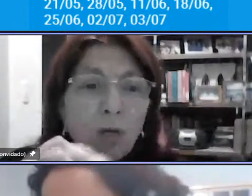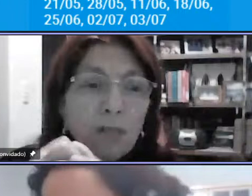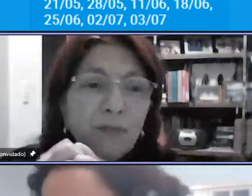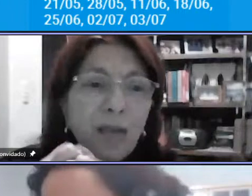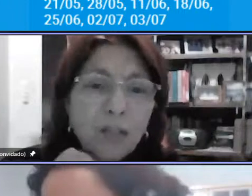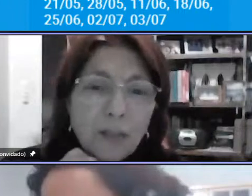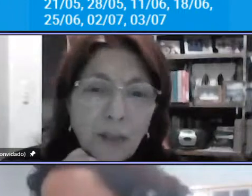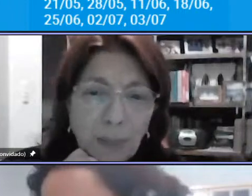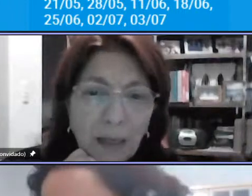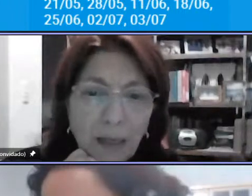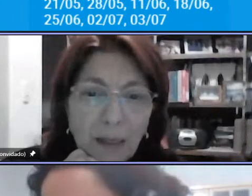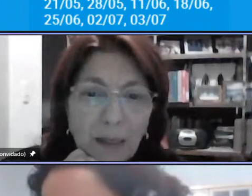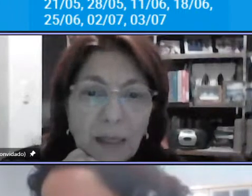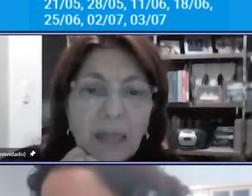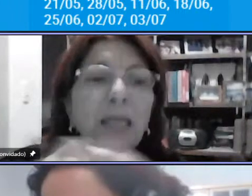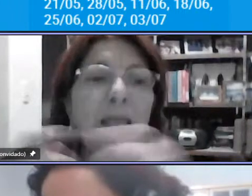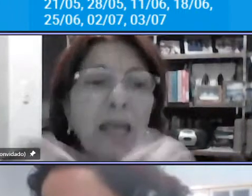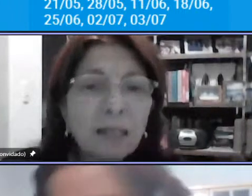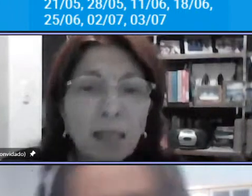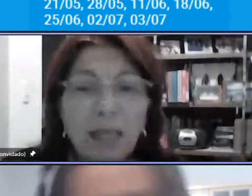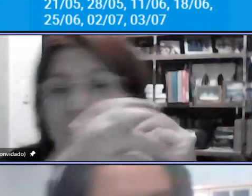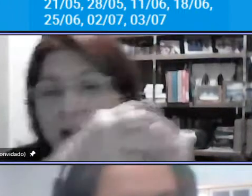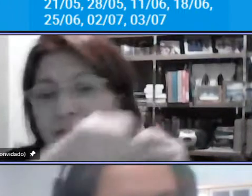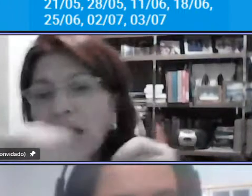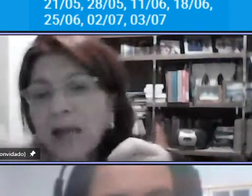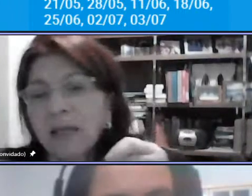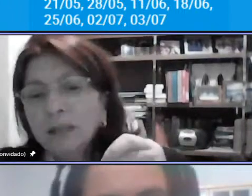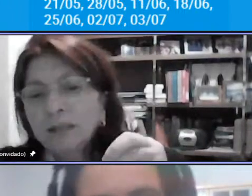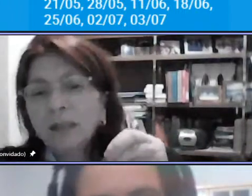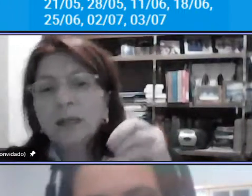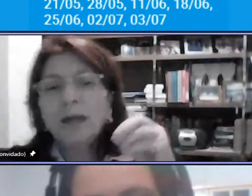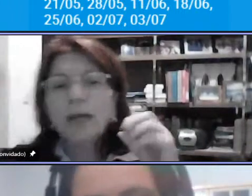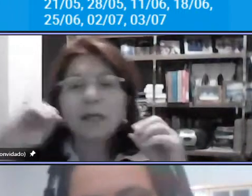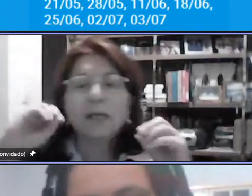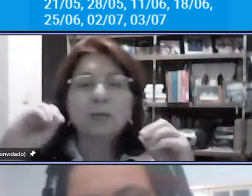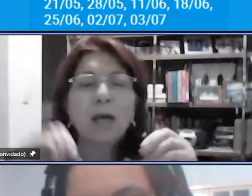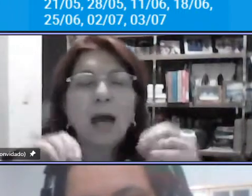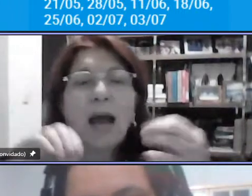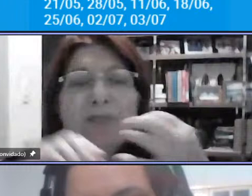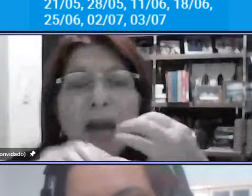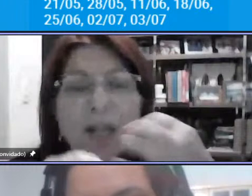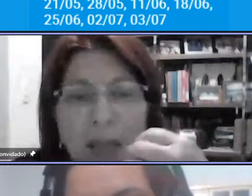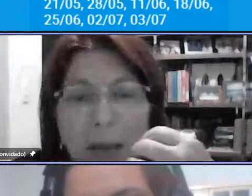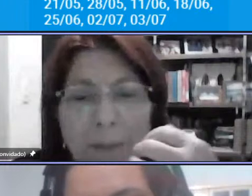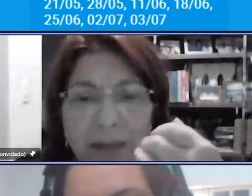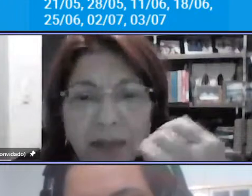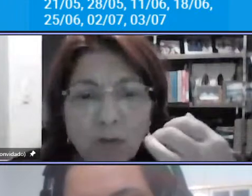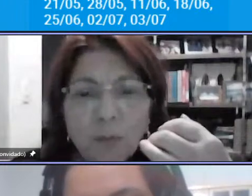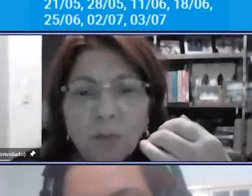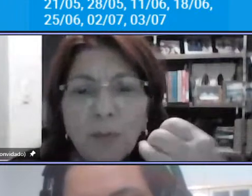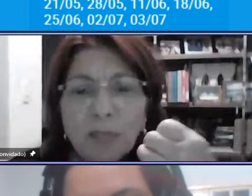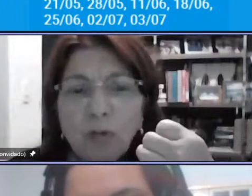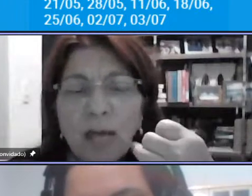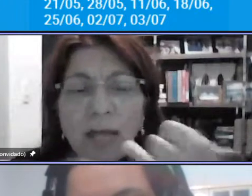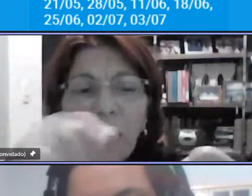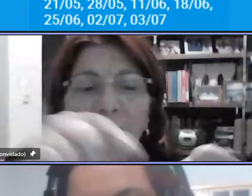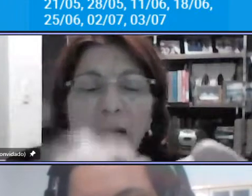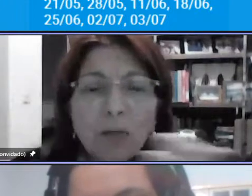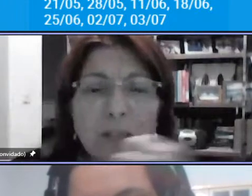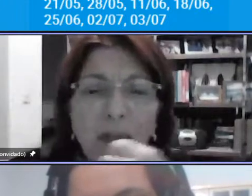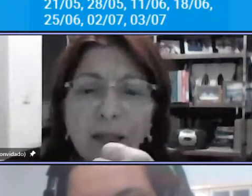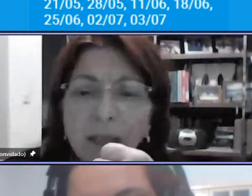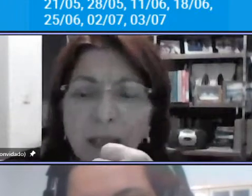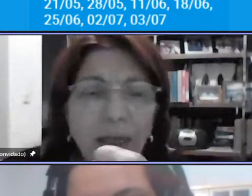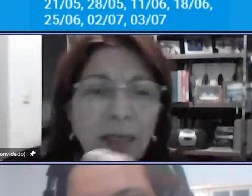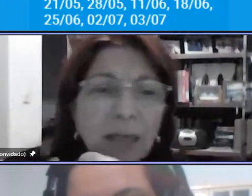subdimensionam as viagens a pé e aí vai carregando a viagem a pé está subdimensionada